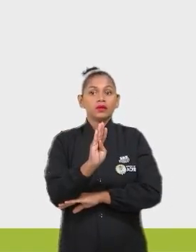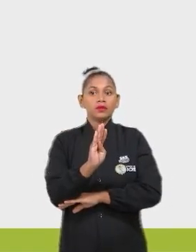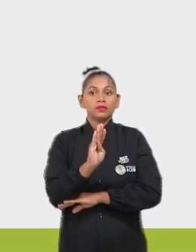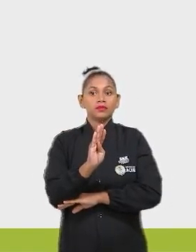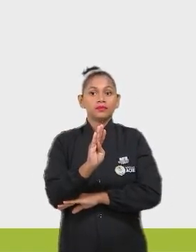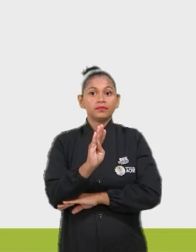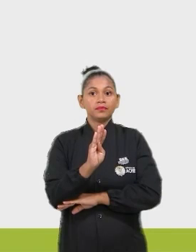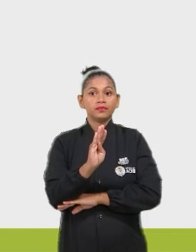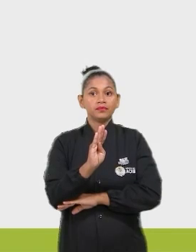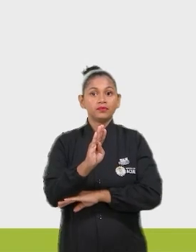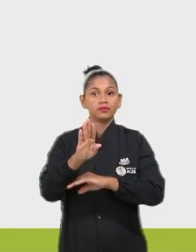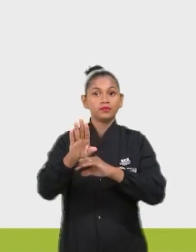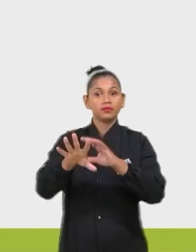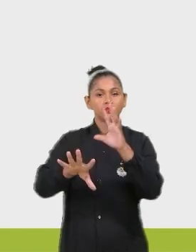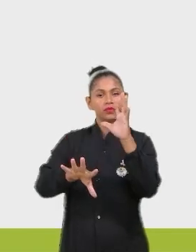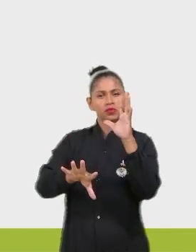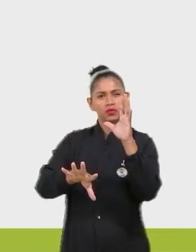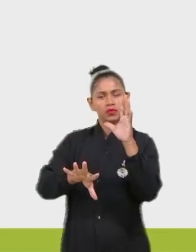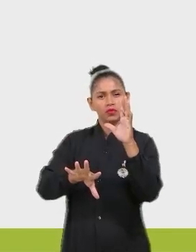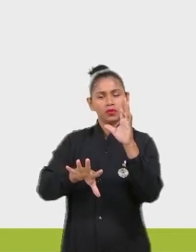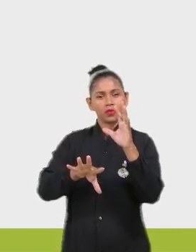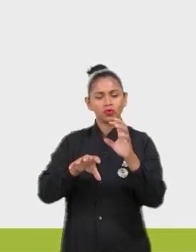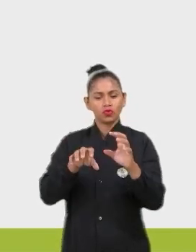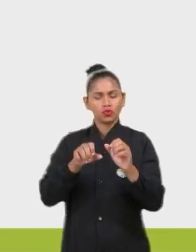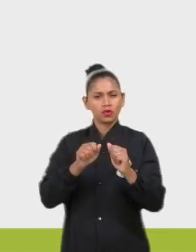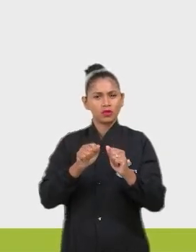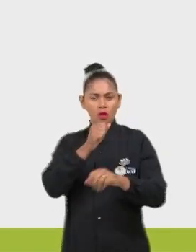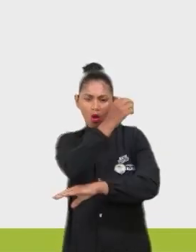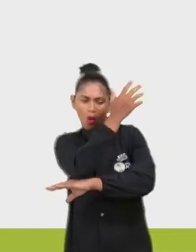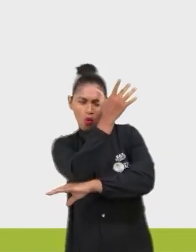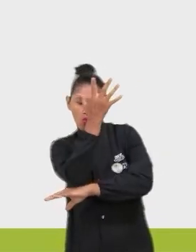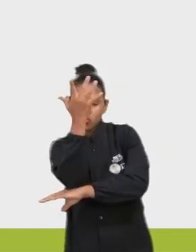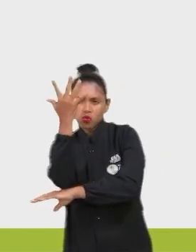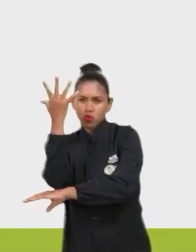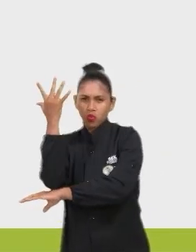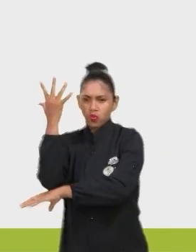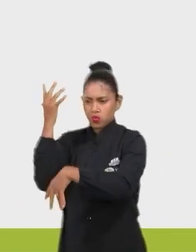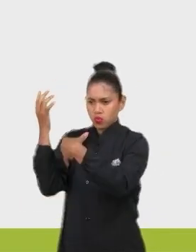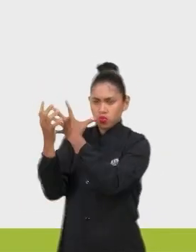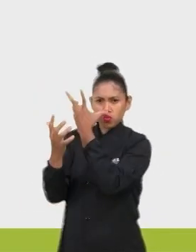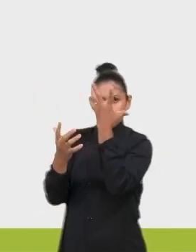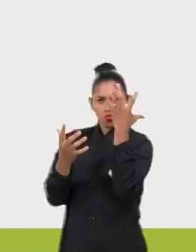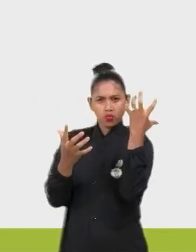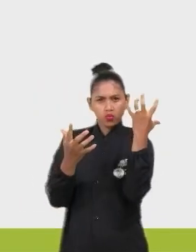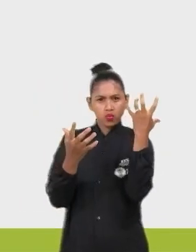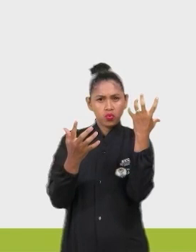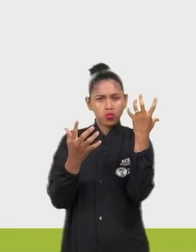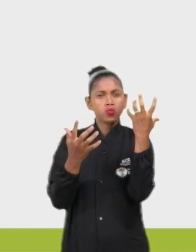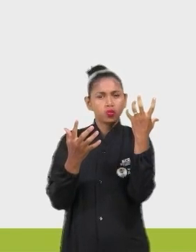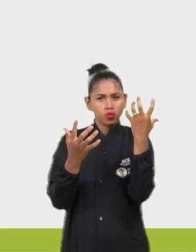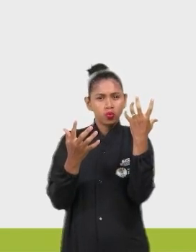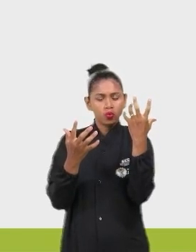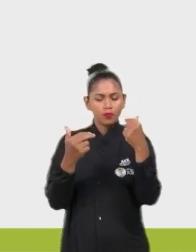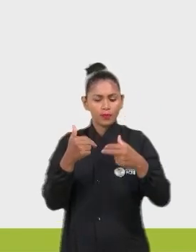plantas é aumentado. Mantendo intactas as florestas nativas. Opa, isso aí seria legal, né? Mas